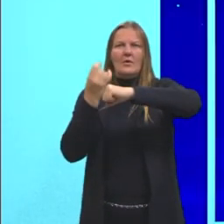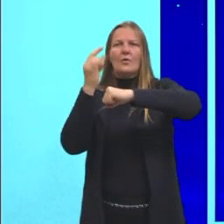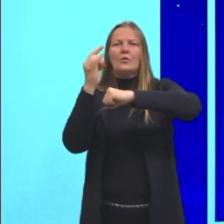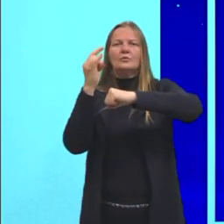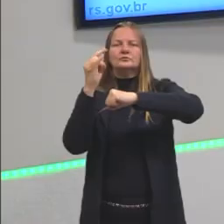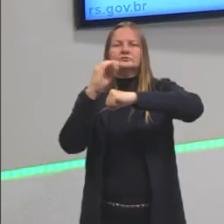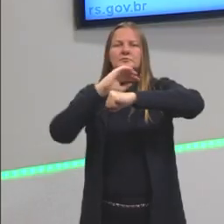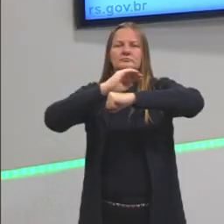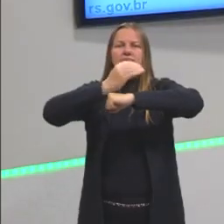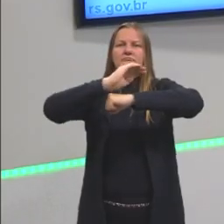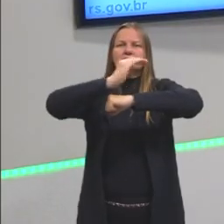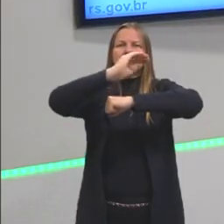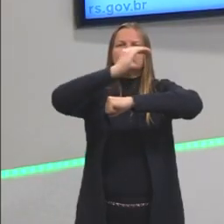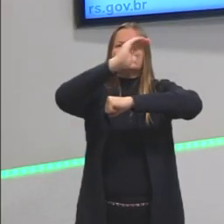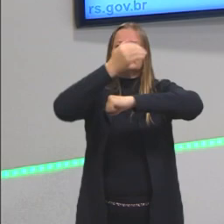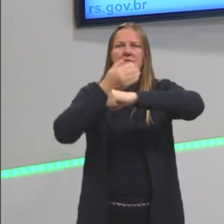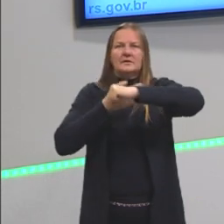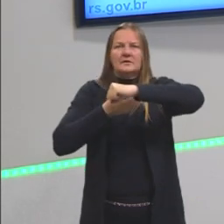camada.